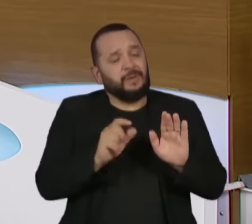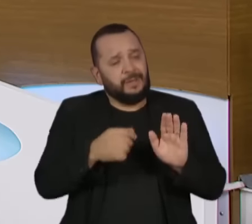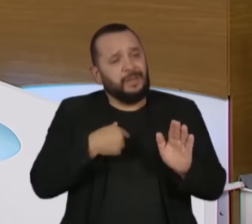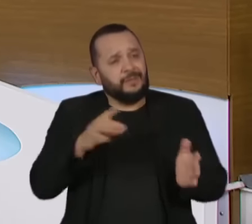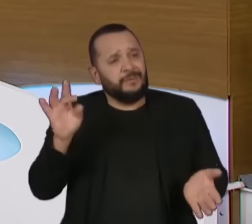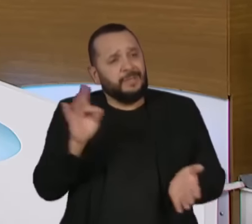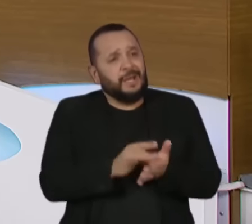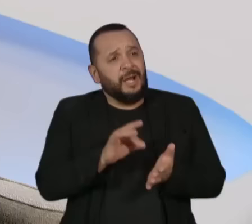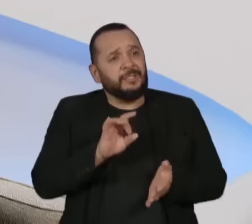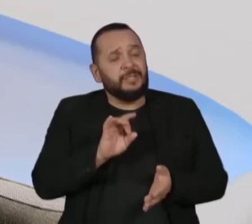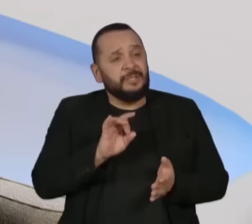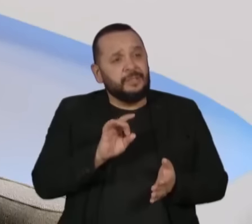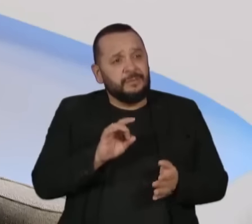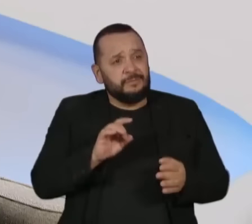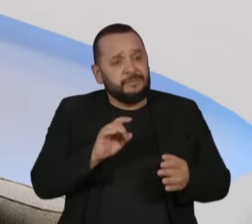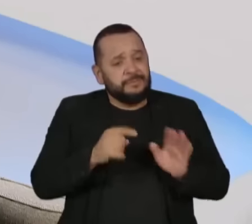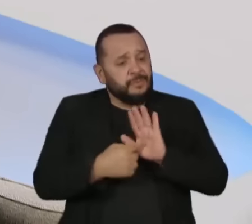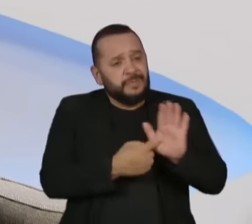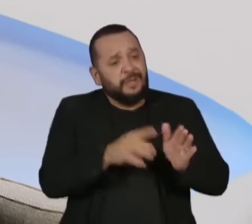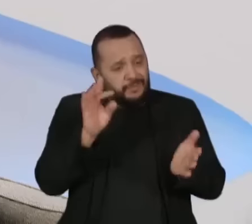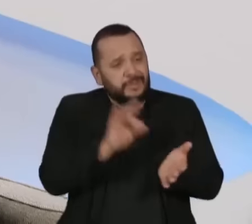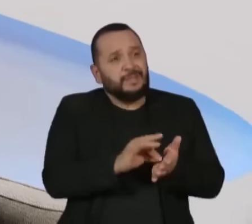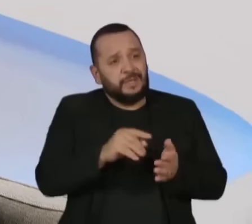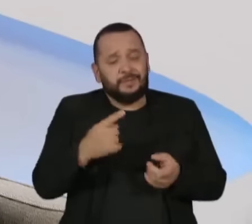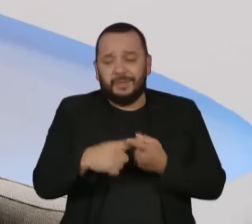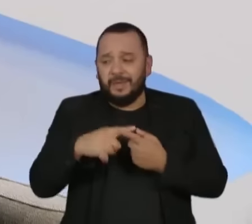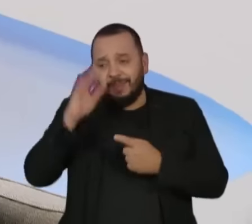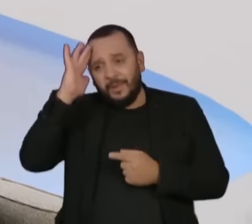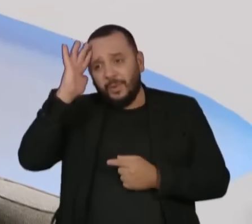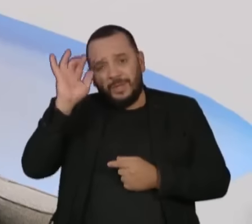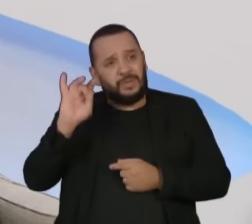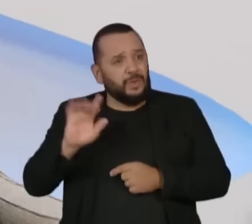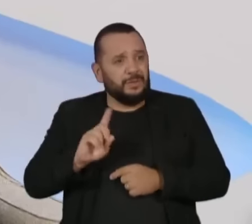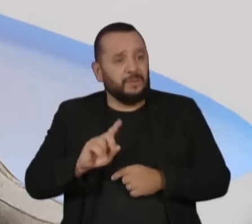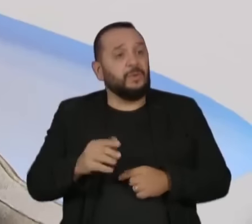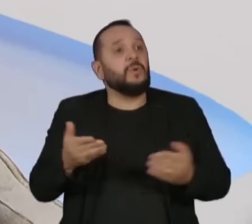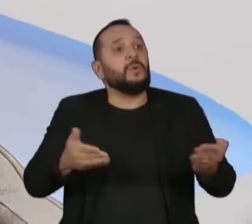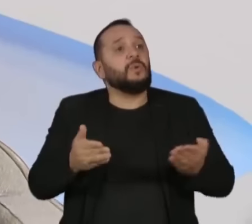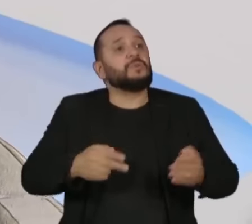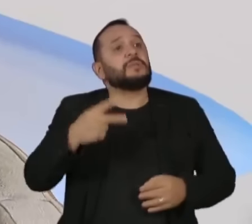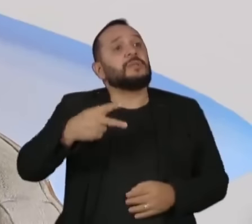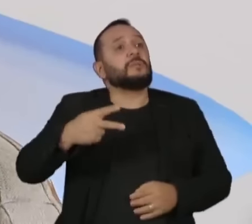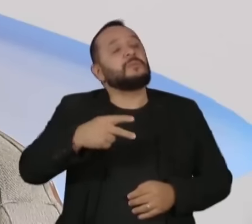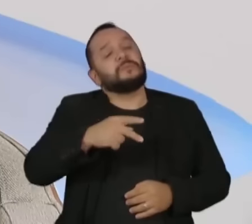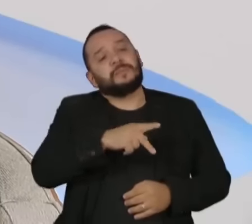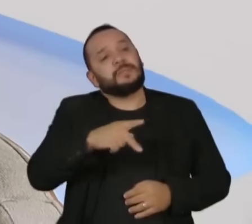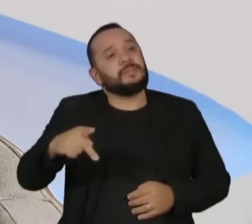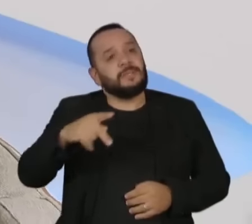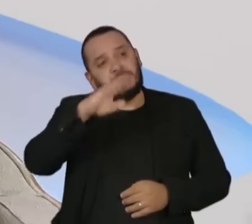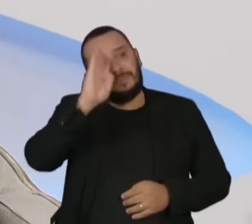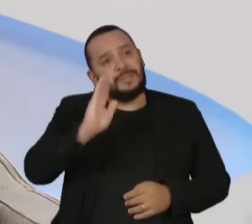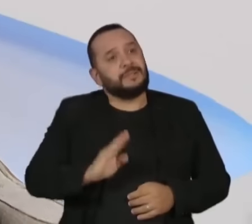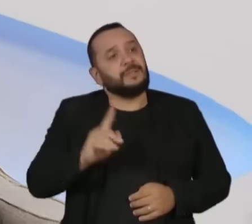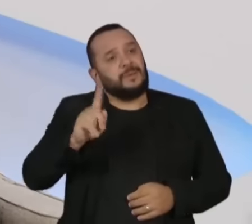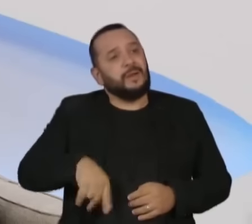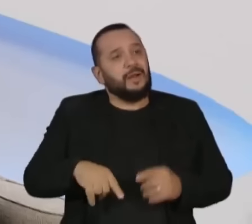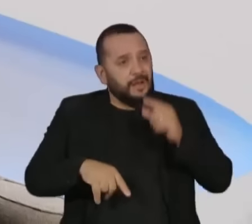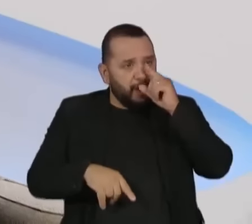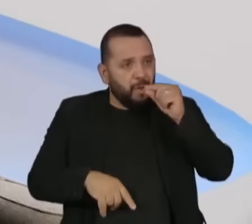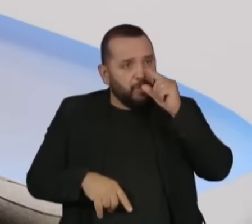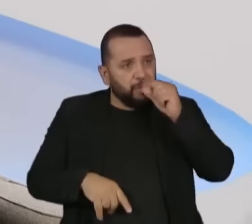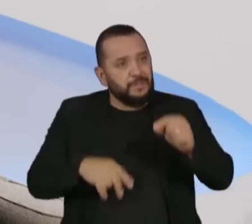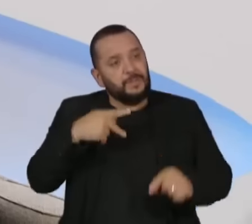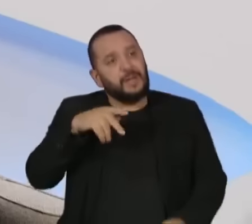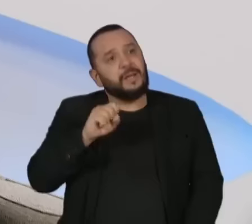não só discutir teses. O maior exemplo disso é que hoje o vice-presidente da República é do PSB, Geraldo Alckmin, em uma composição